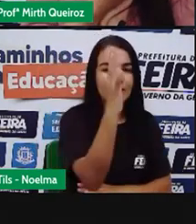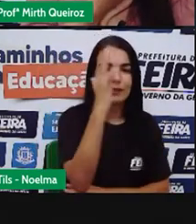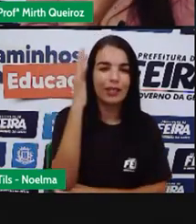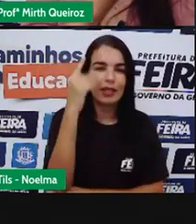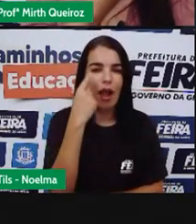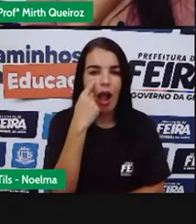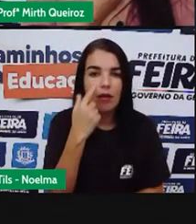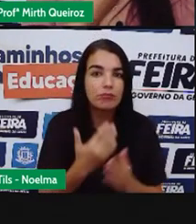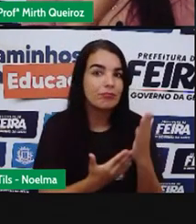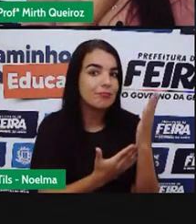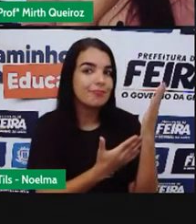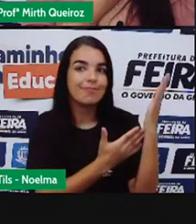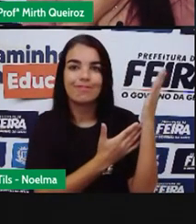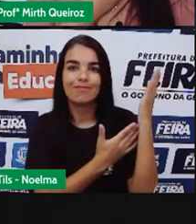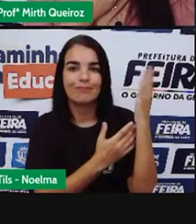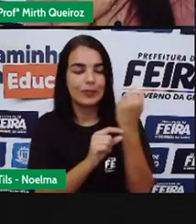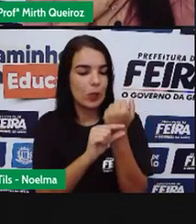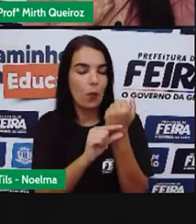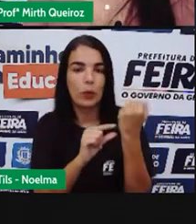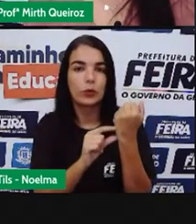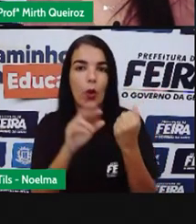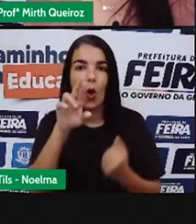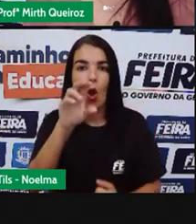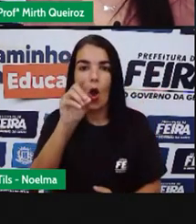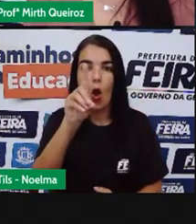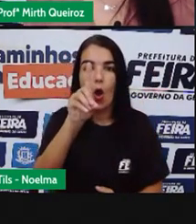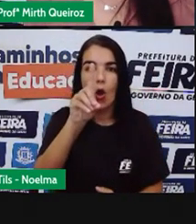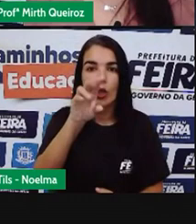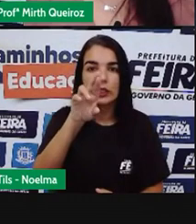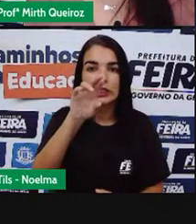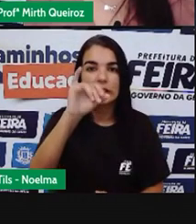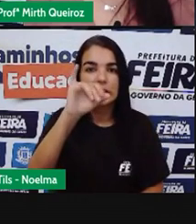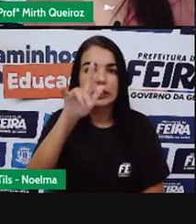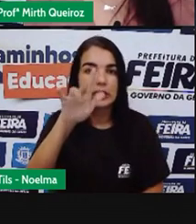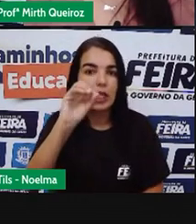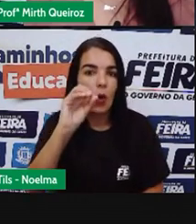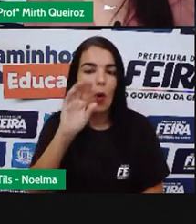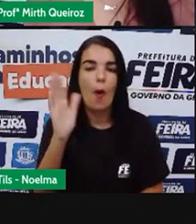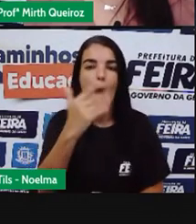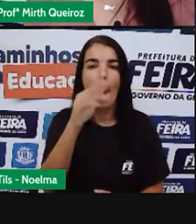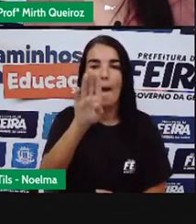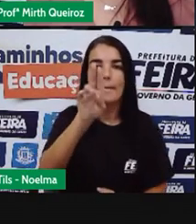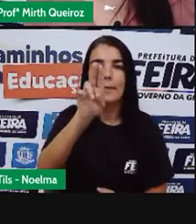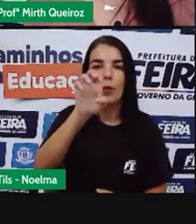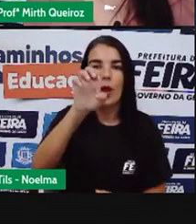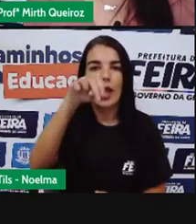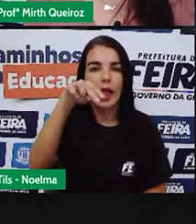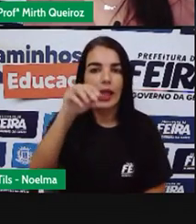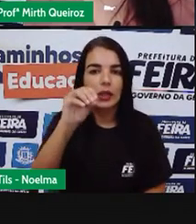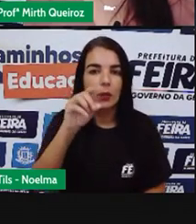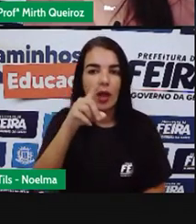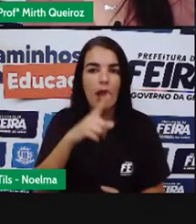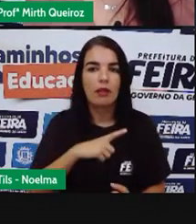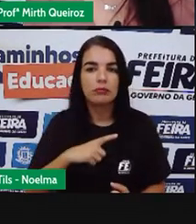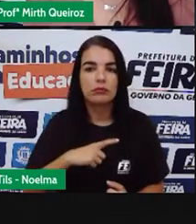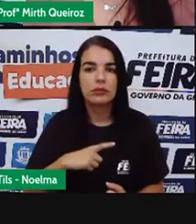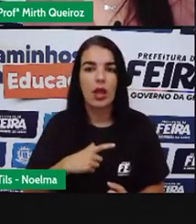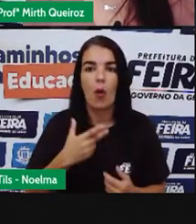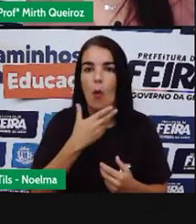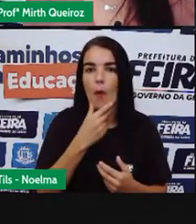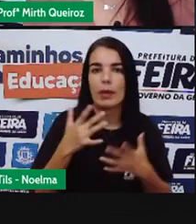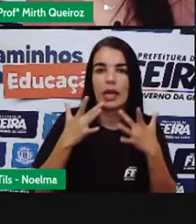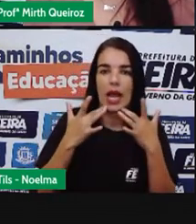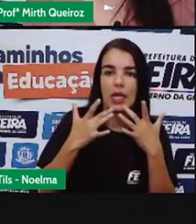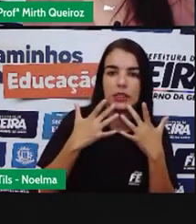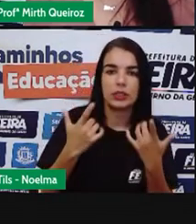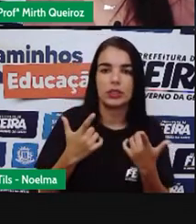nós temos Uma arte De Rodrigo Bueno Ele que é um artista À frente do Ateliê Mata Dentro Em Galpão